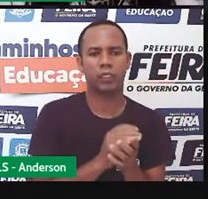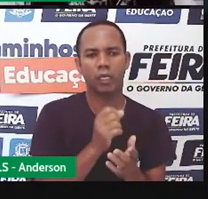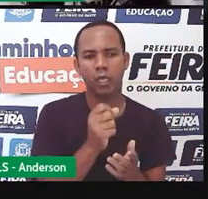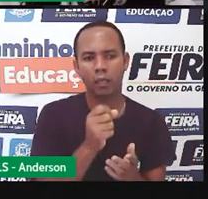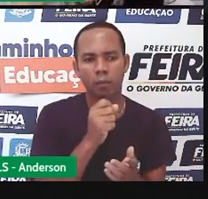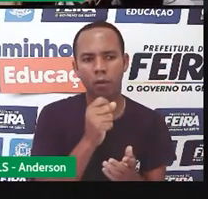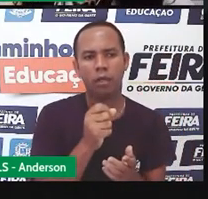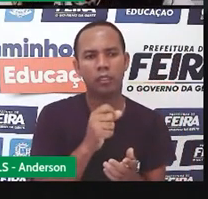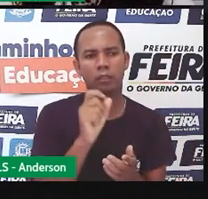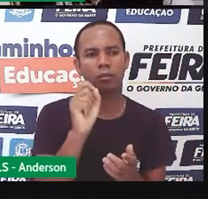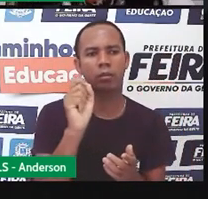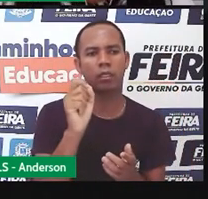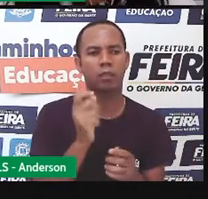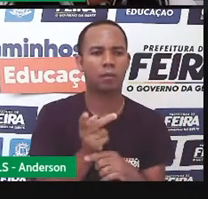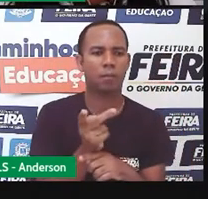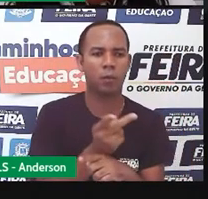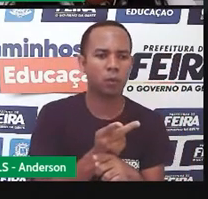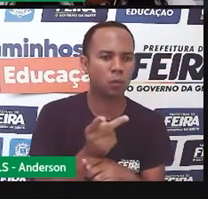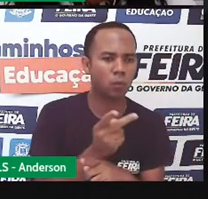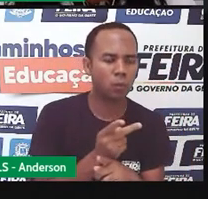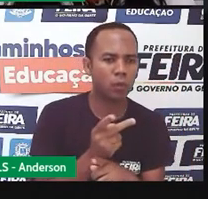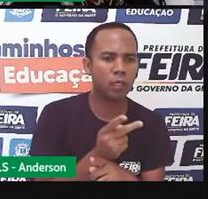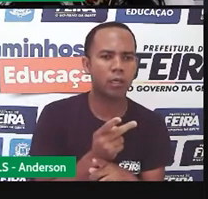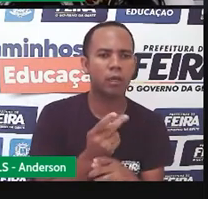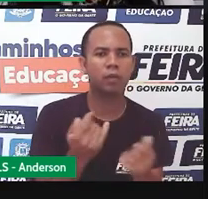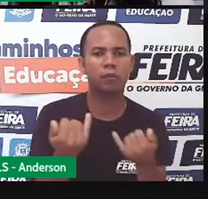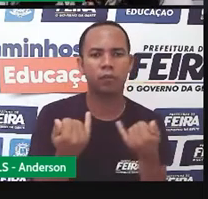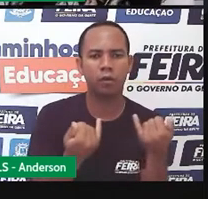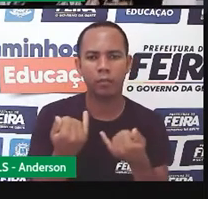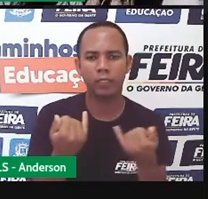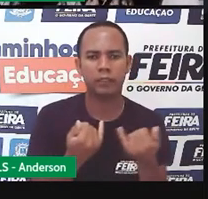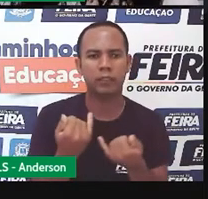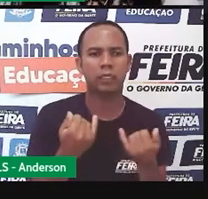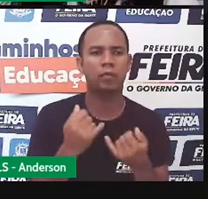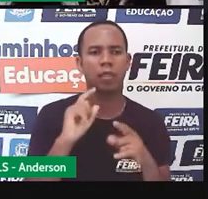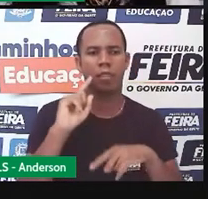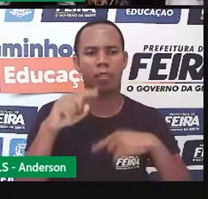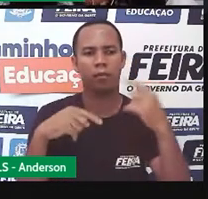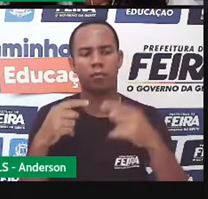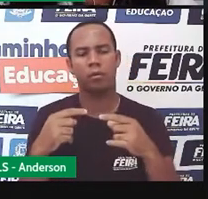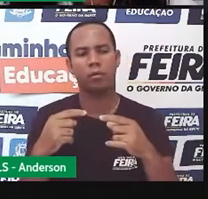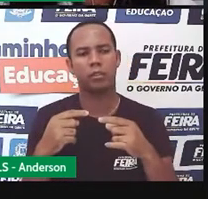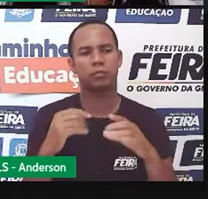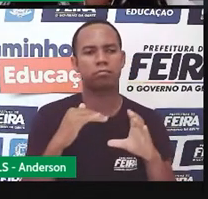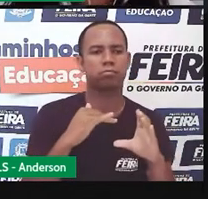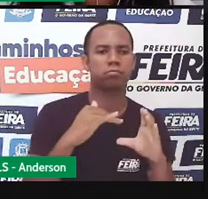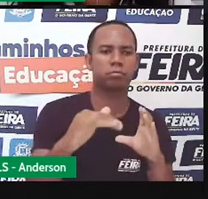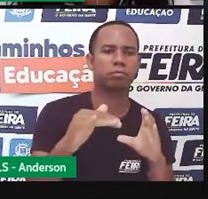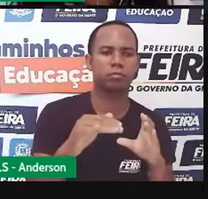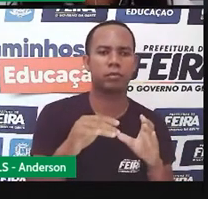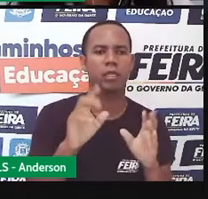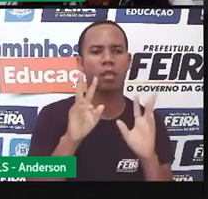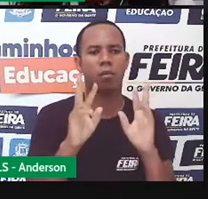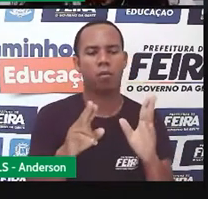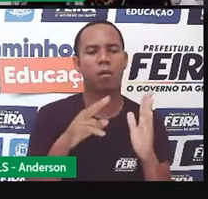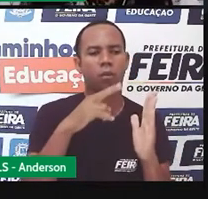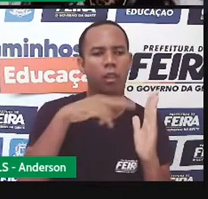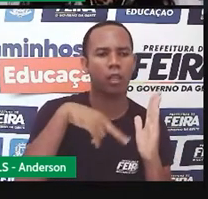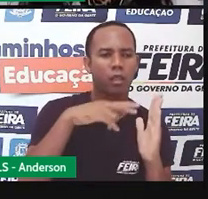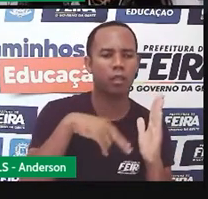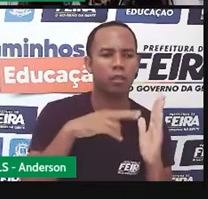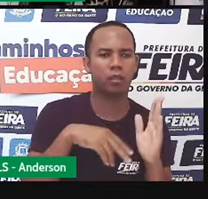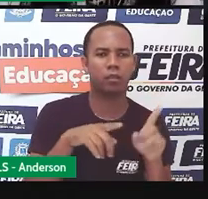aquele que procura informação para levar para a gente como leitor, como telespectador.